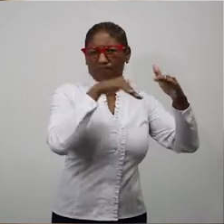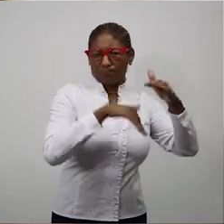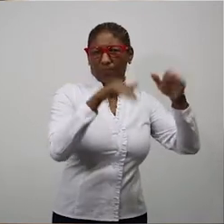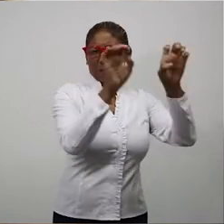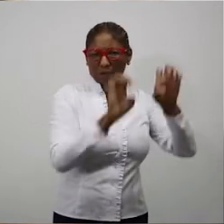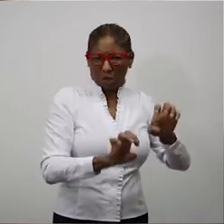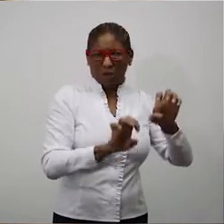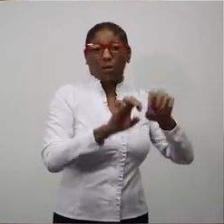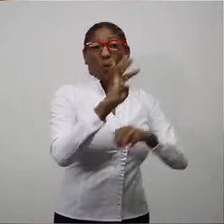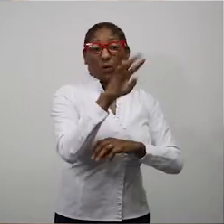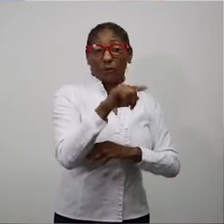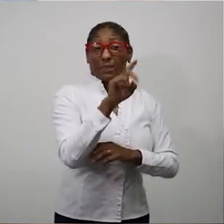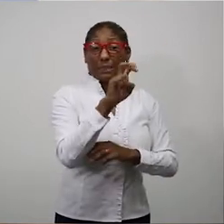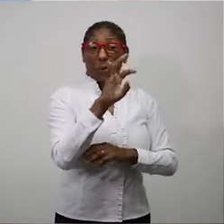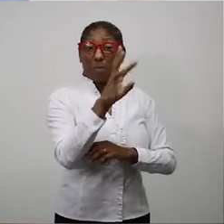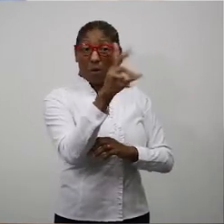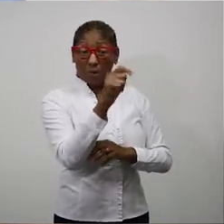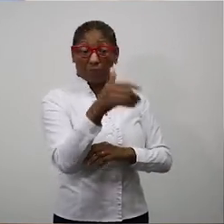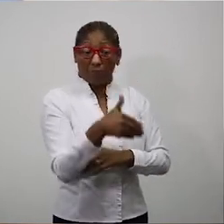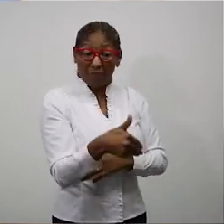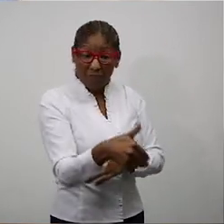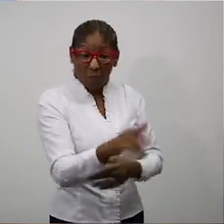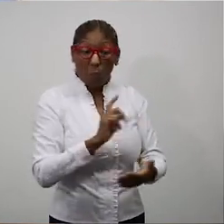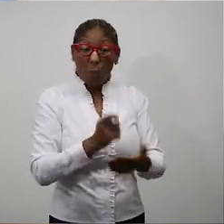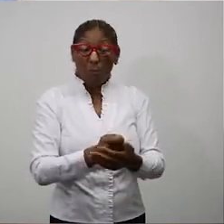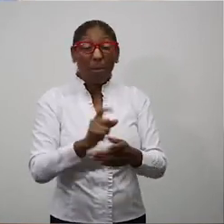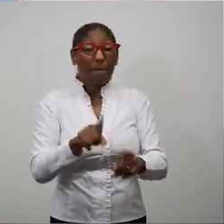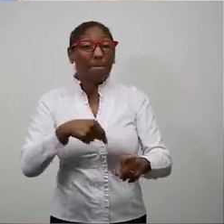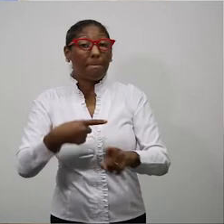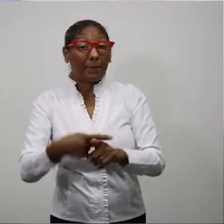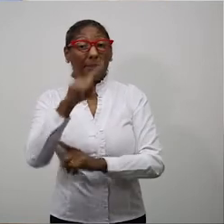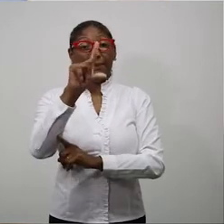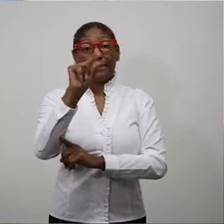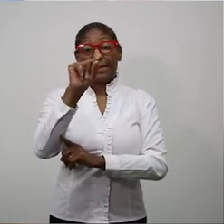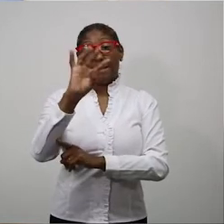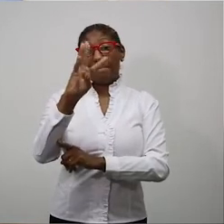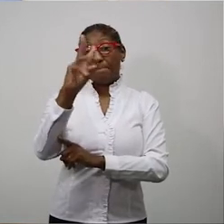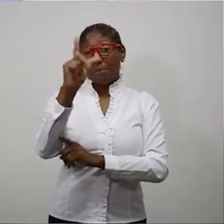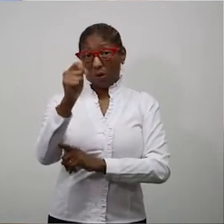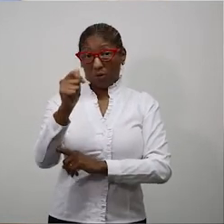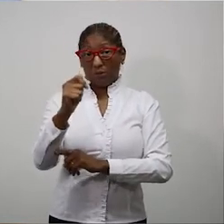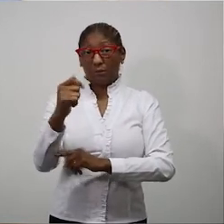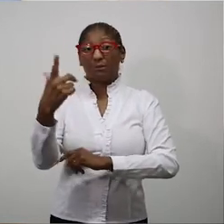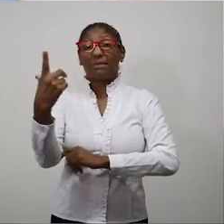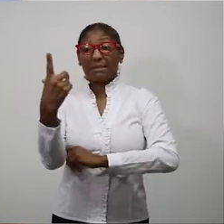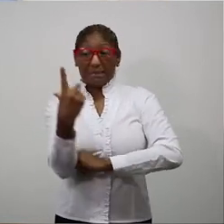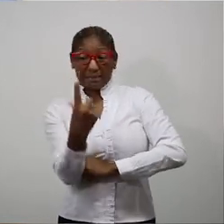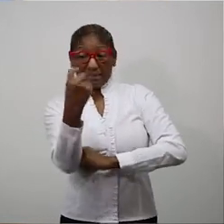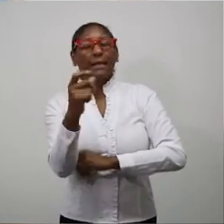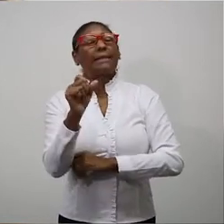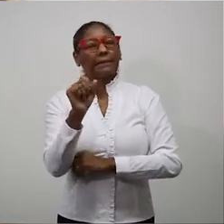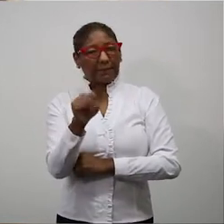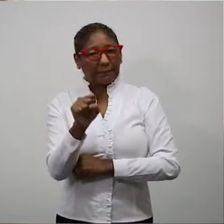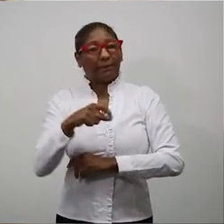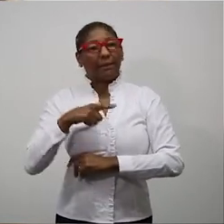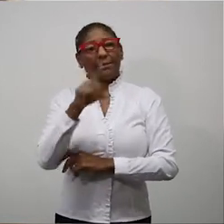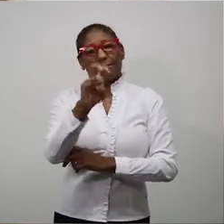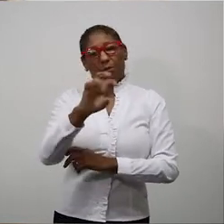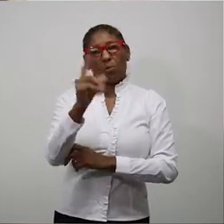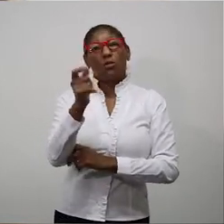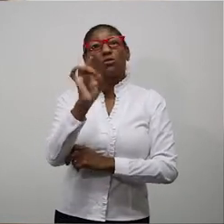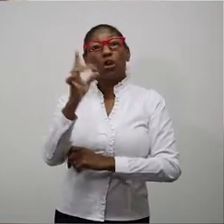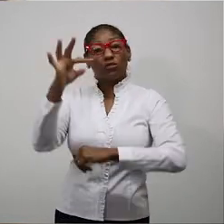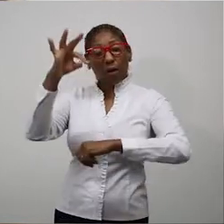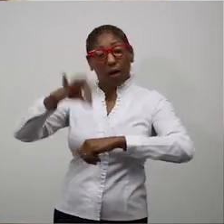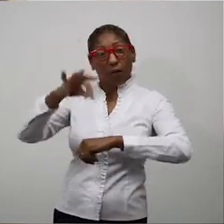4,5 milhões. E estamos fazendo um processo de aquisição para mais 10 milhões de seringas. Além disso, tem mais 5 milhões